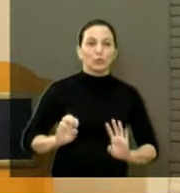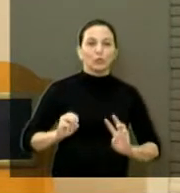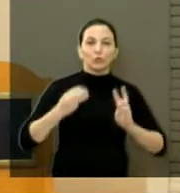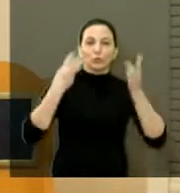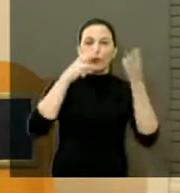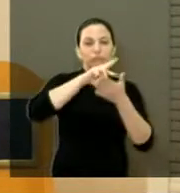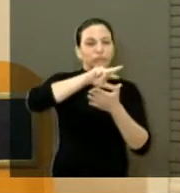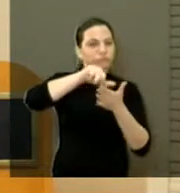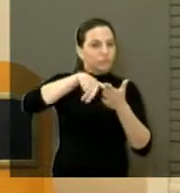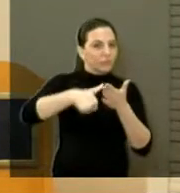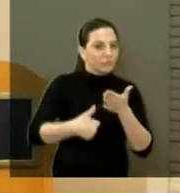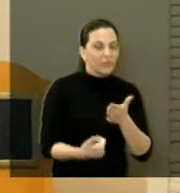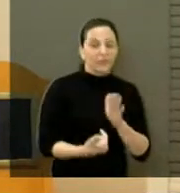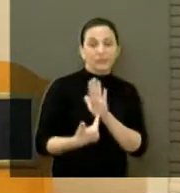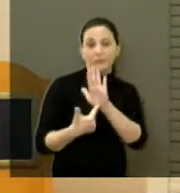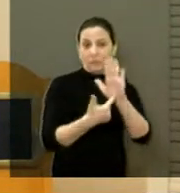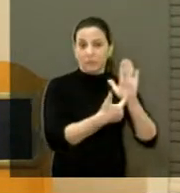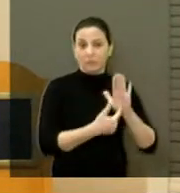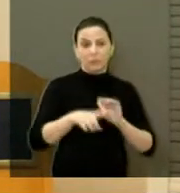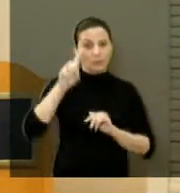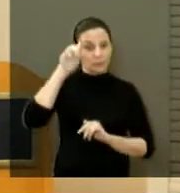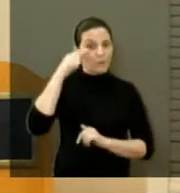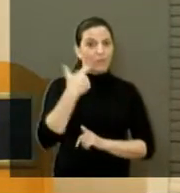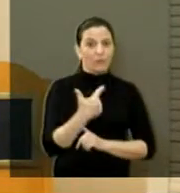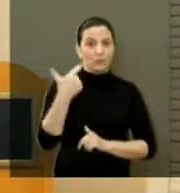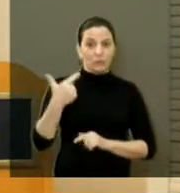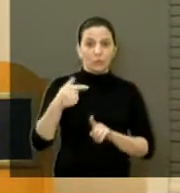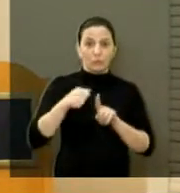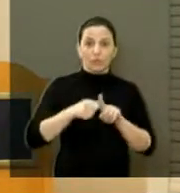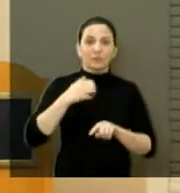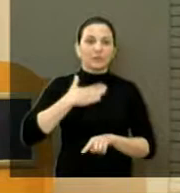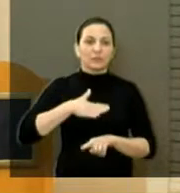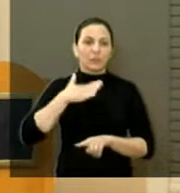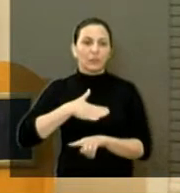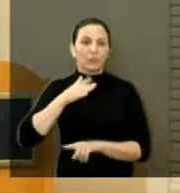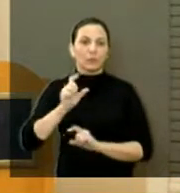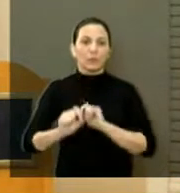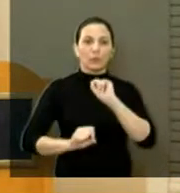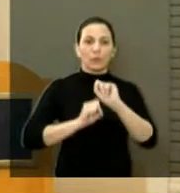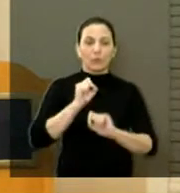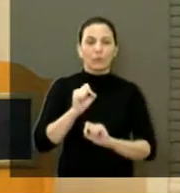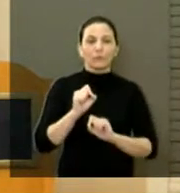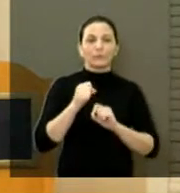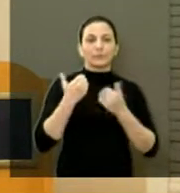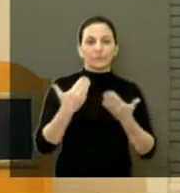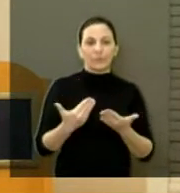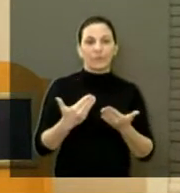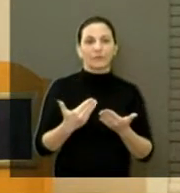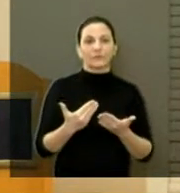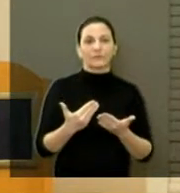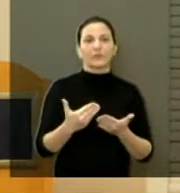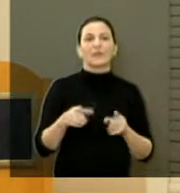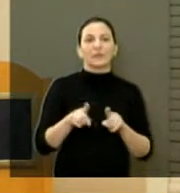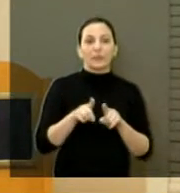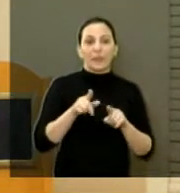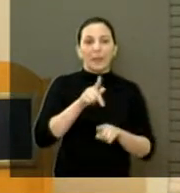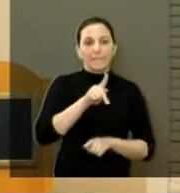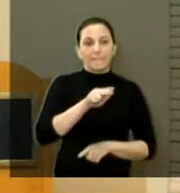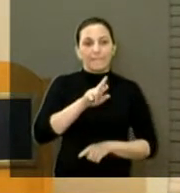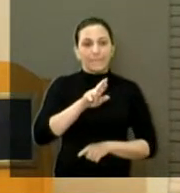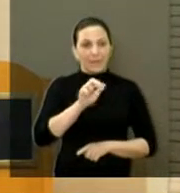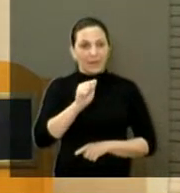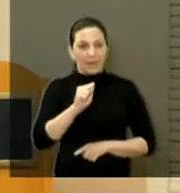Miranda, todos os outros, do dia 22 de agosto, foram, dia 22 de agosto, bem como os pratas da casa,